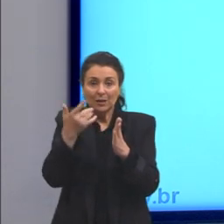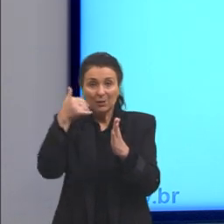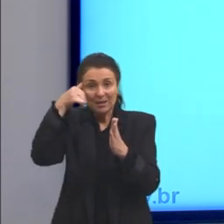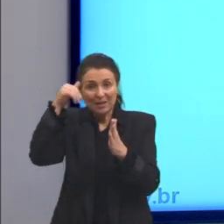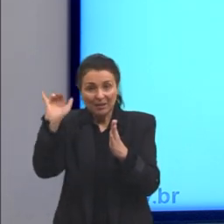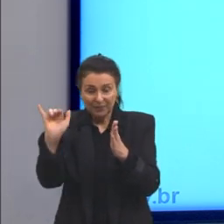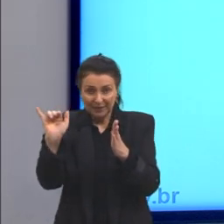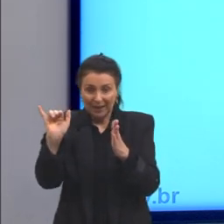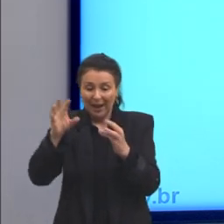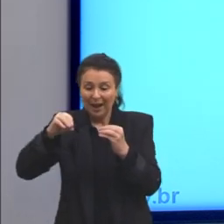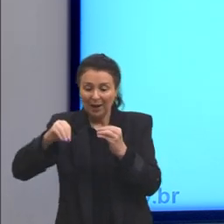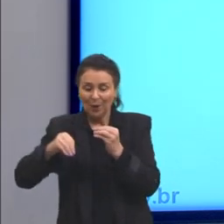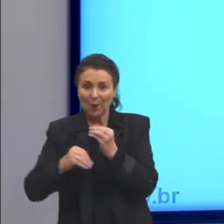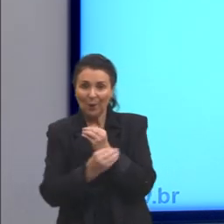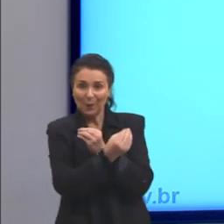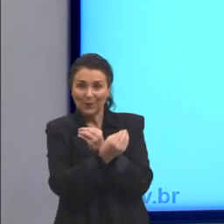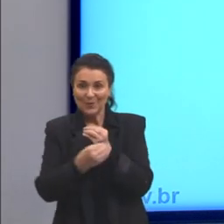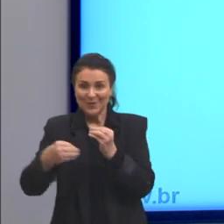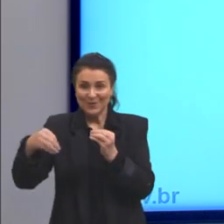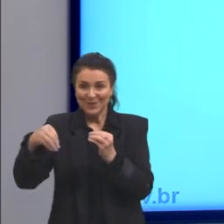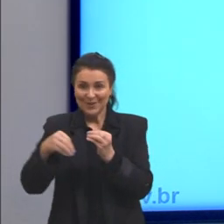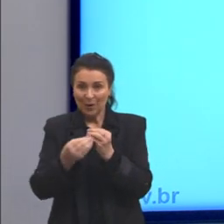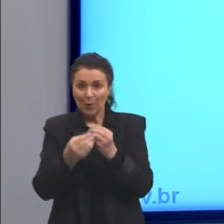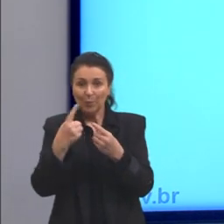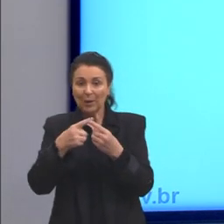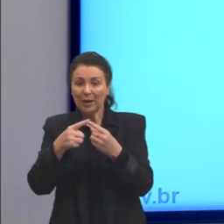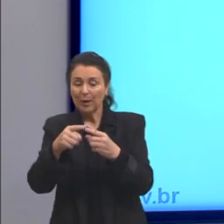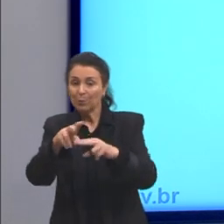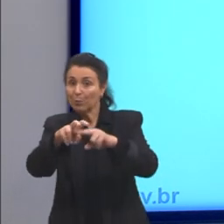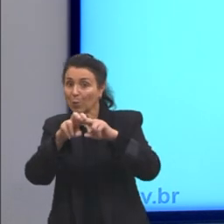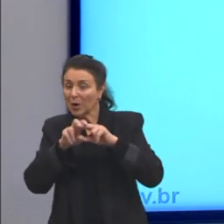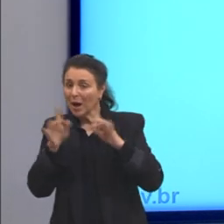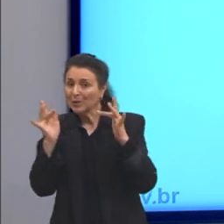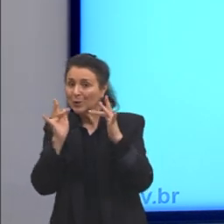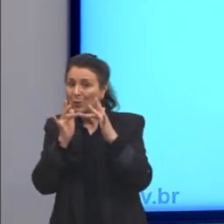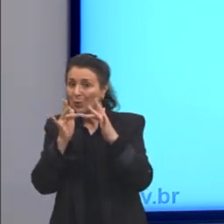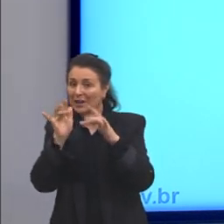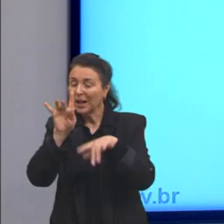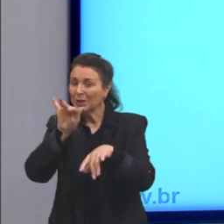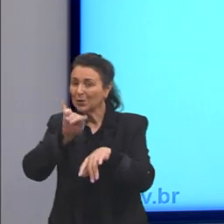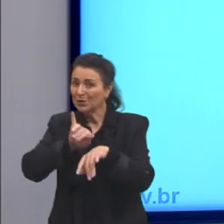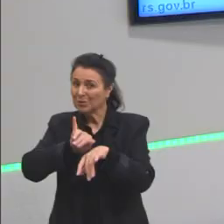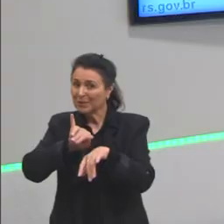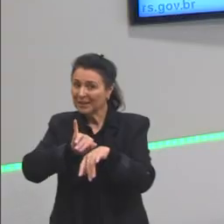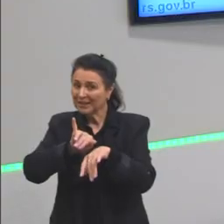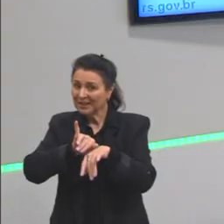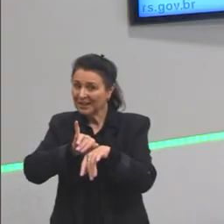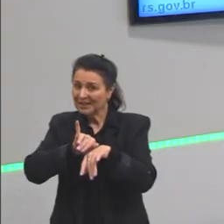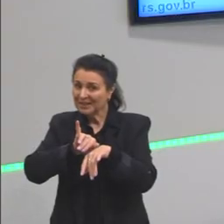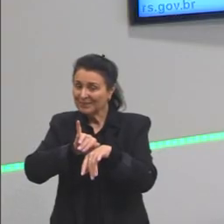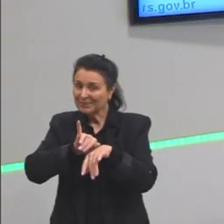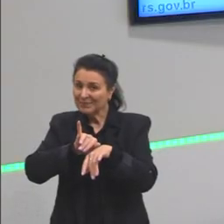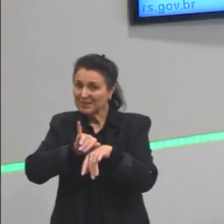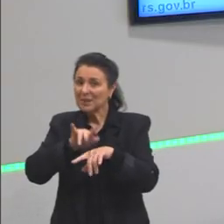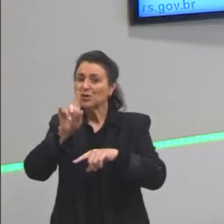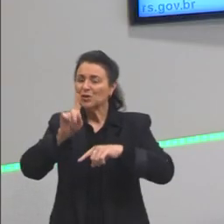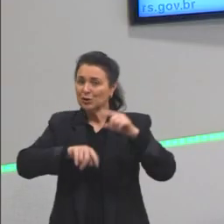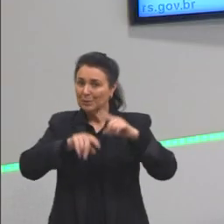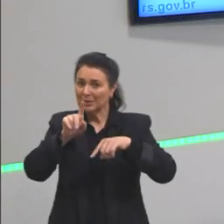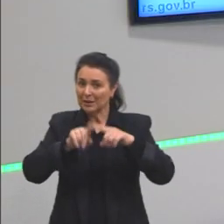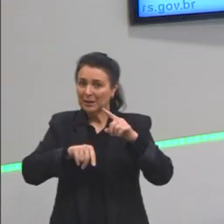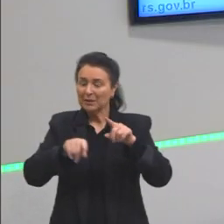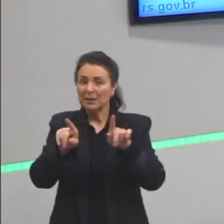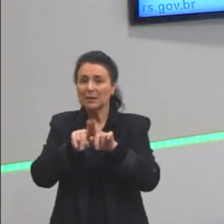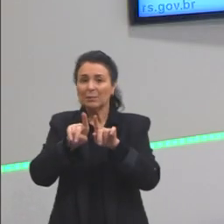a condução, que é justamente pelo contato de materiais que acontece a condução e também a